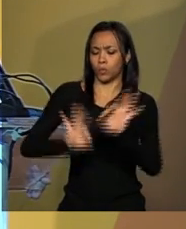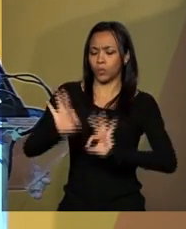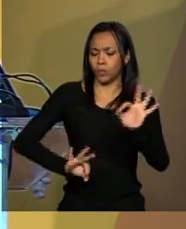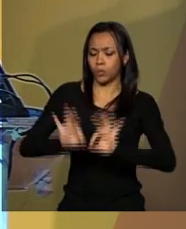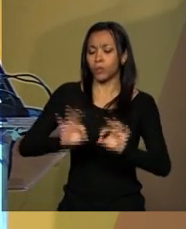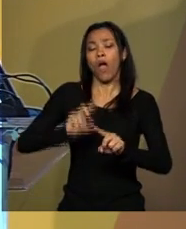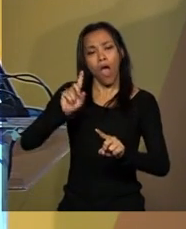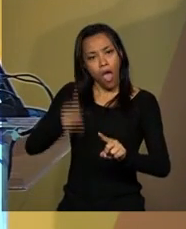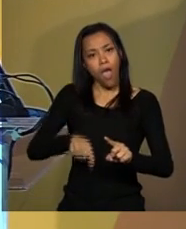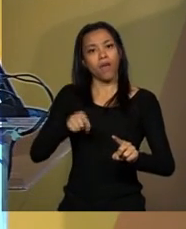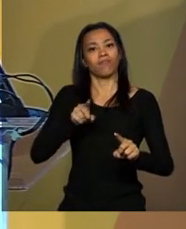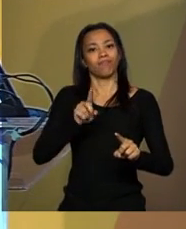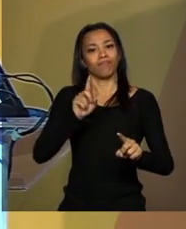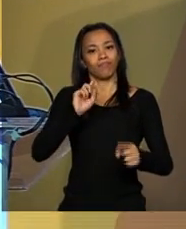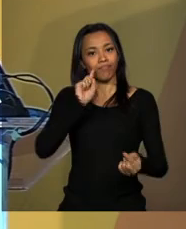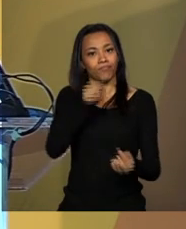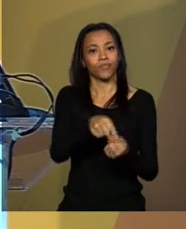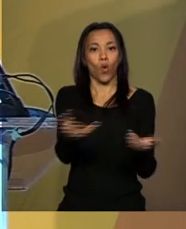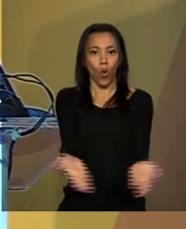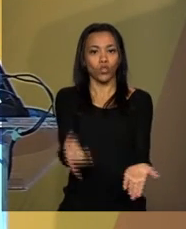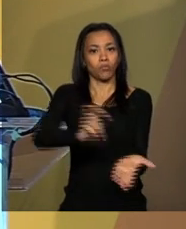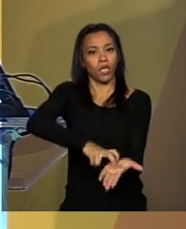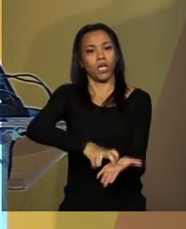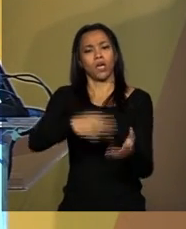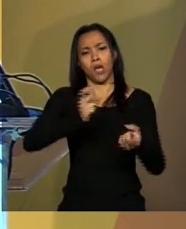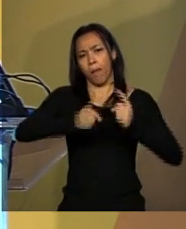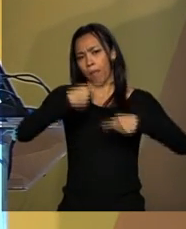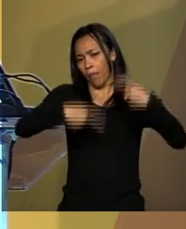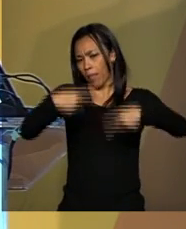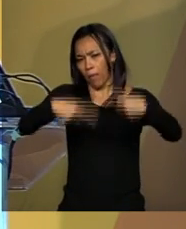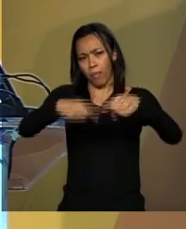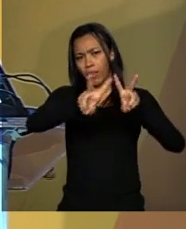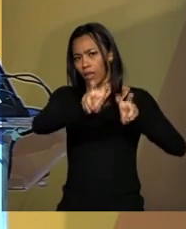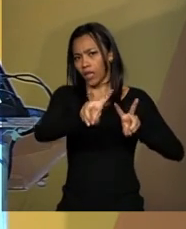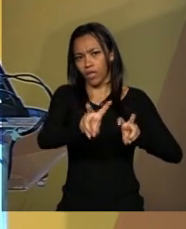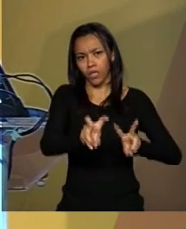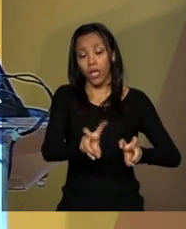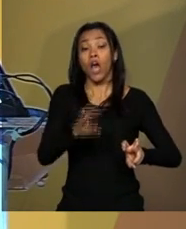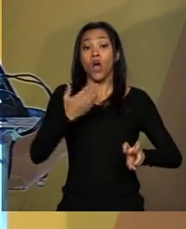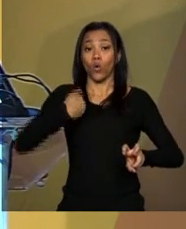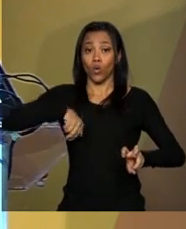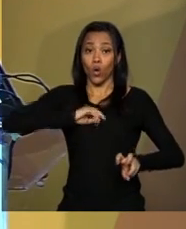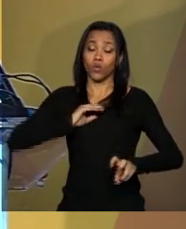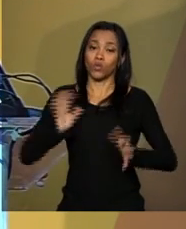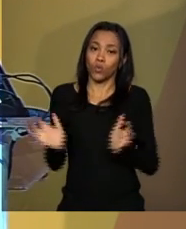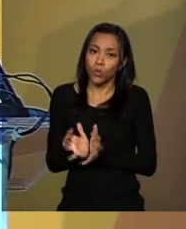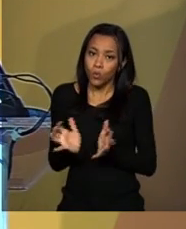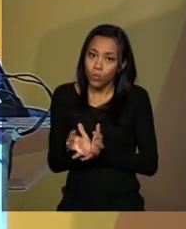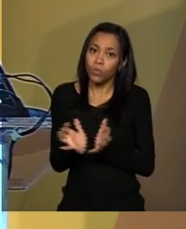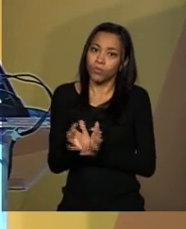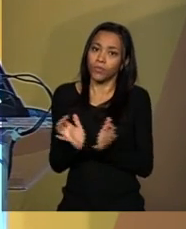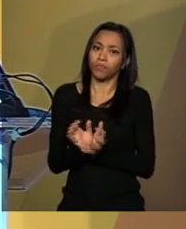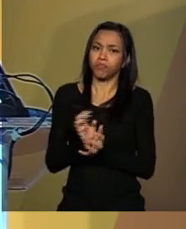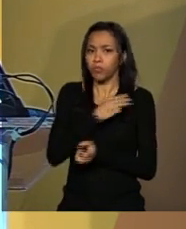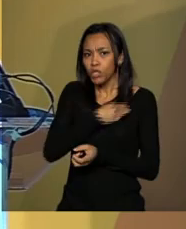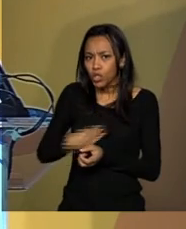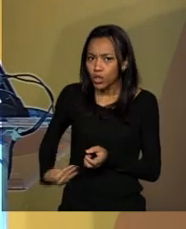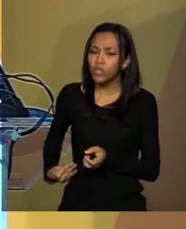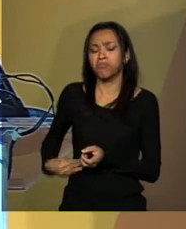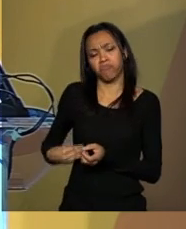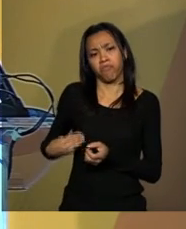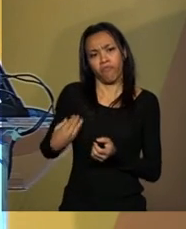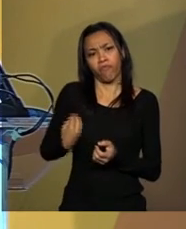discussão nesta manhã. E a nossa equipe permanecerá à disposição no período da tarde para